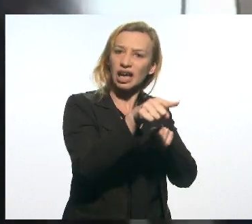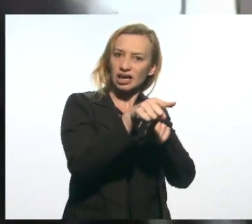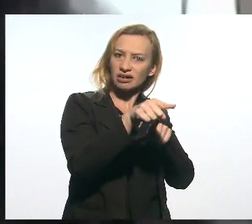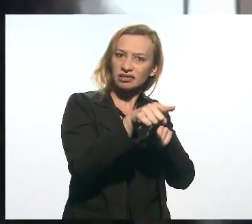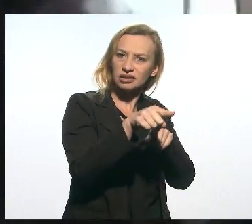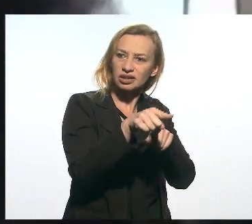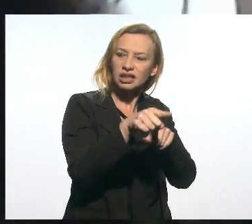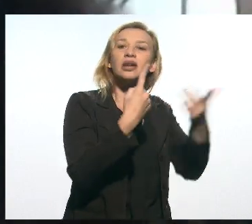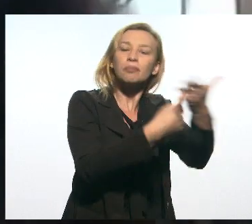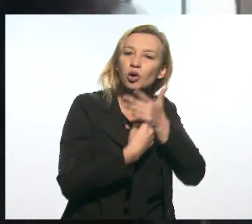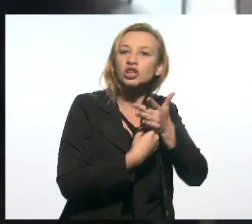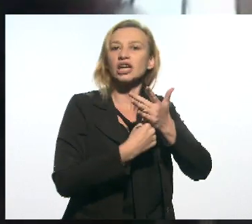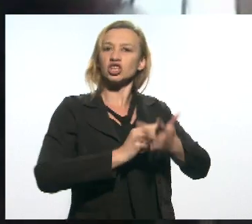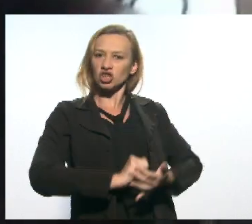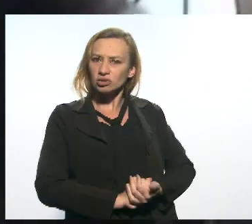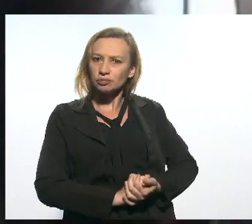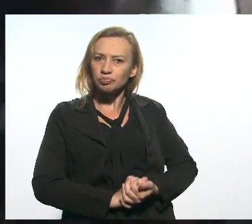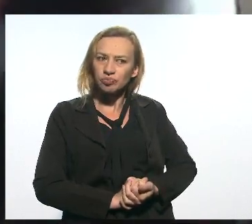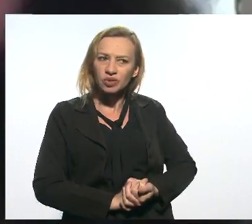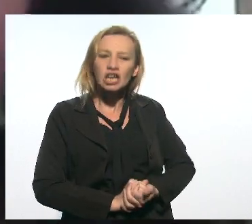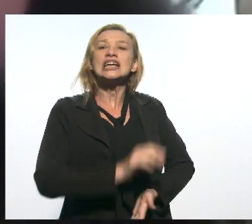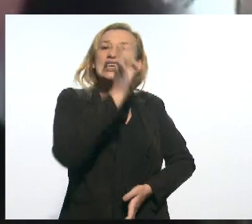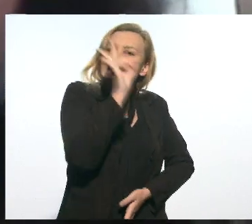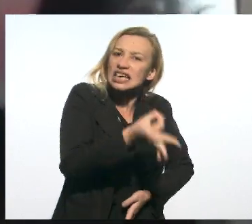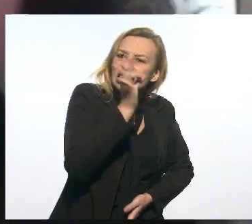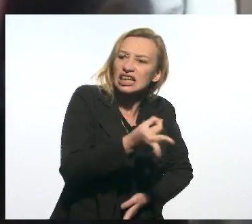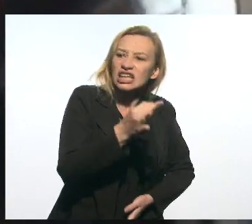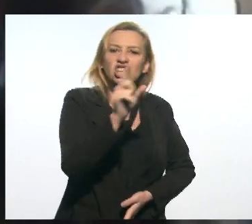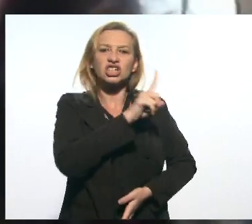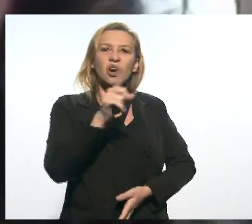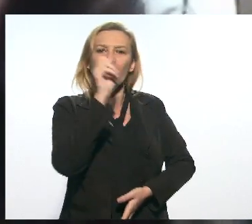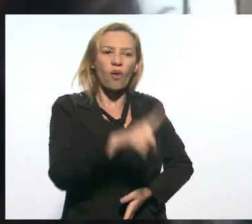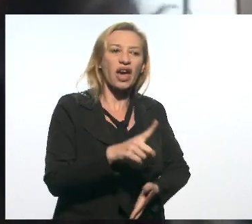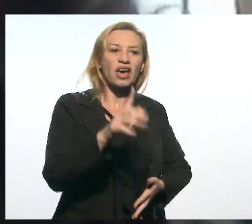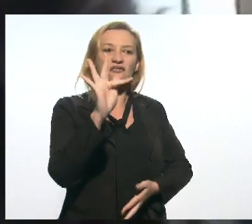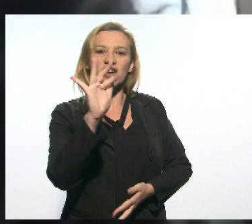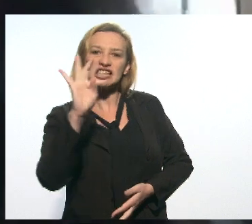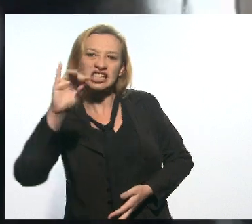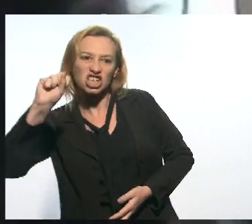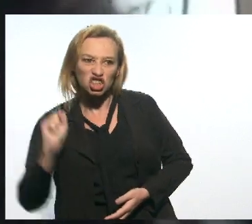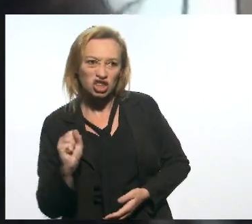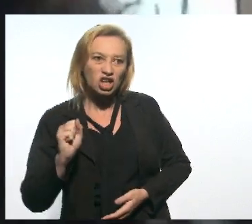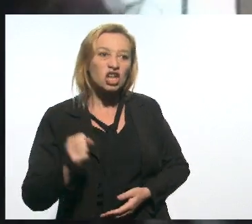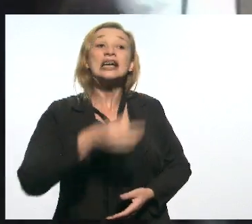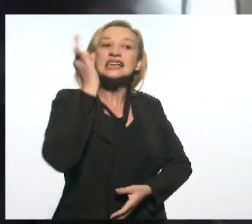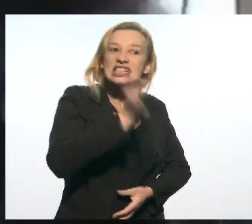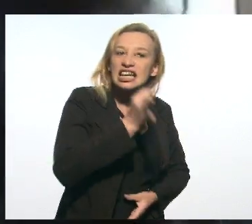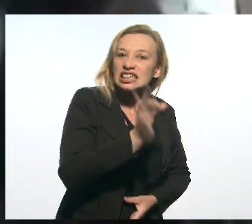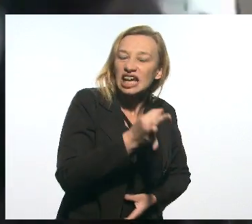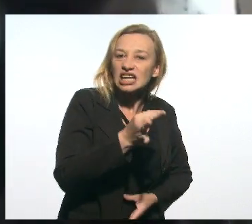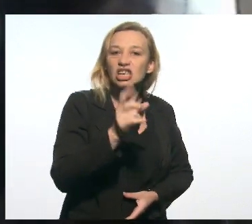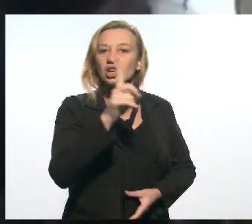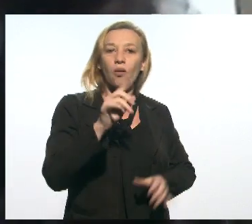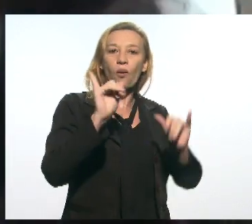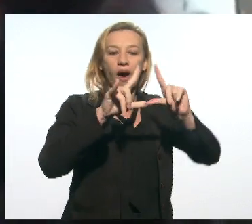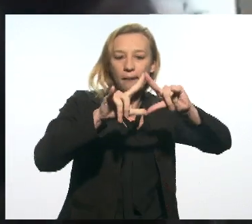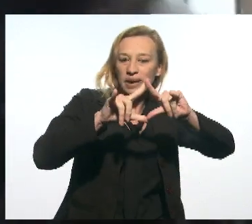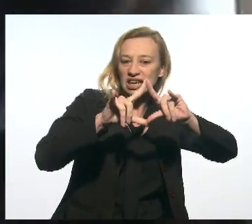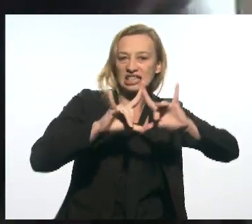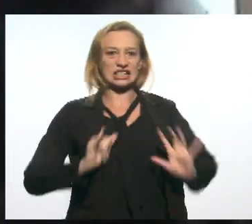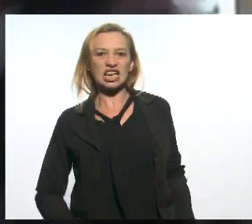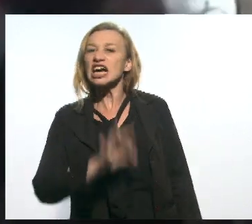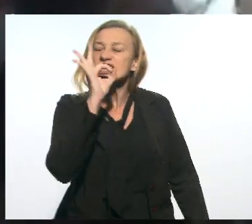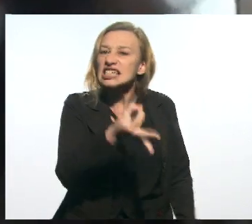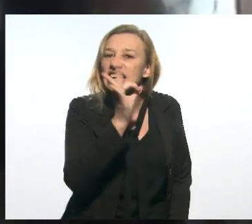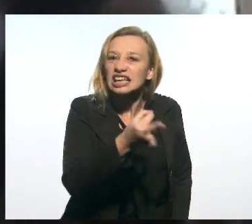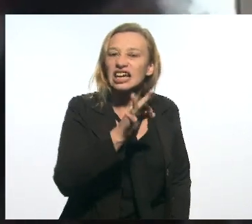defendendo. Com certeza não são os fascistas. Com certeza não são milicianos. Com